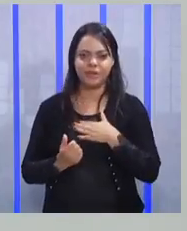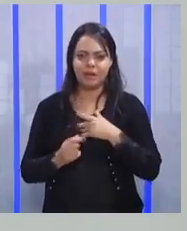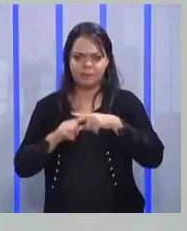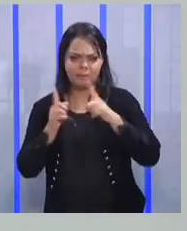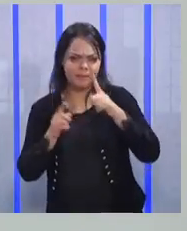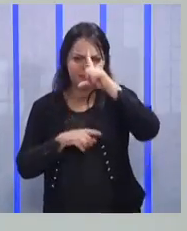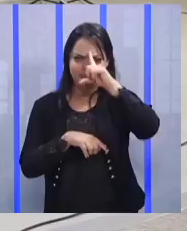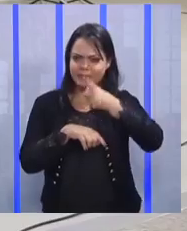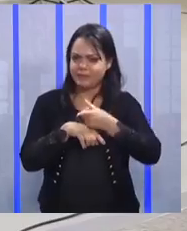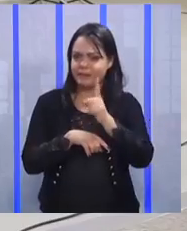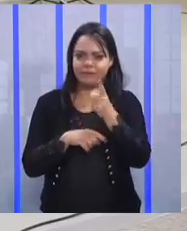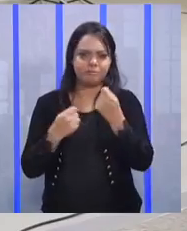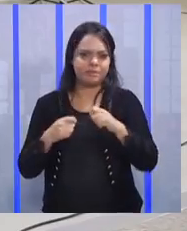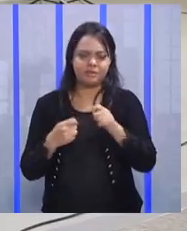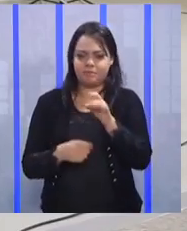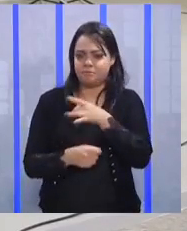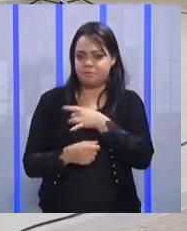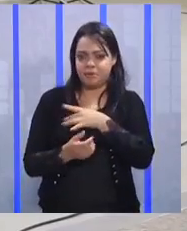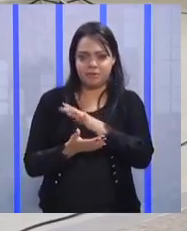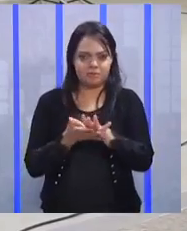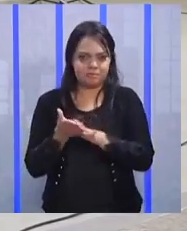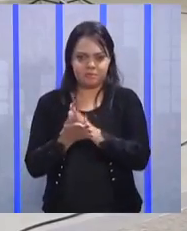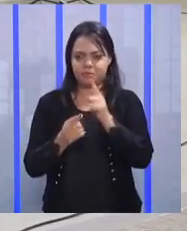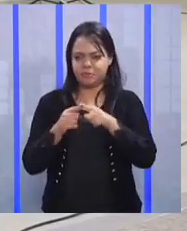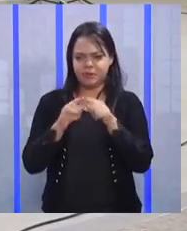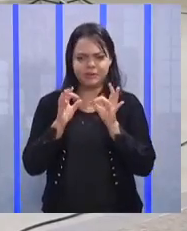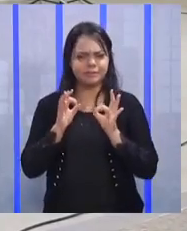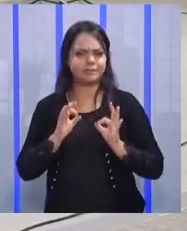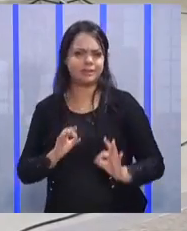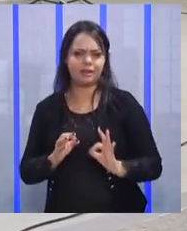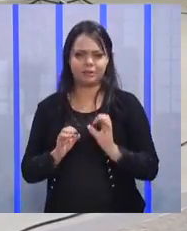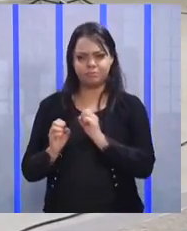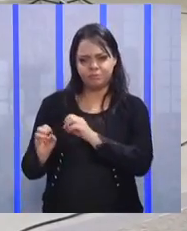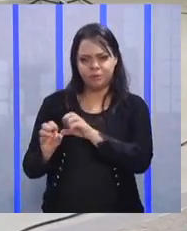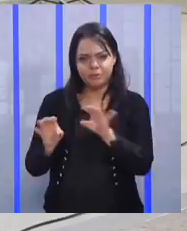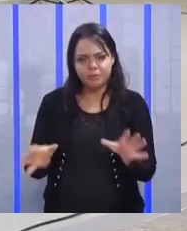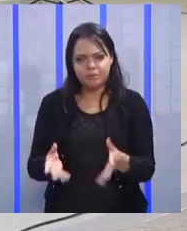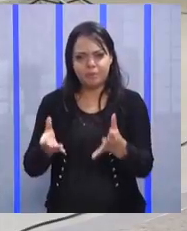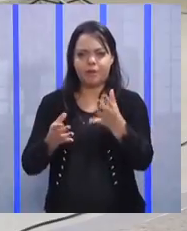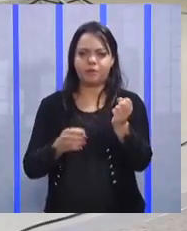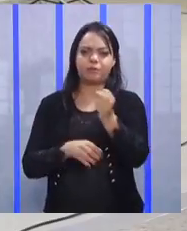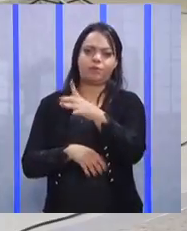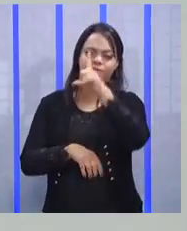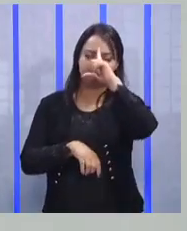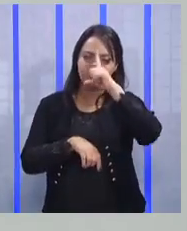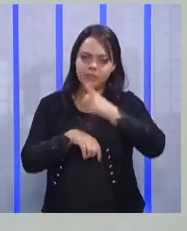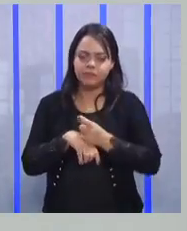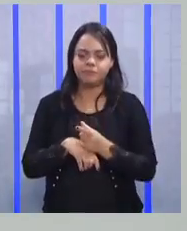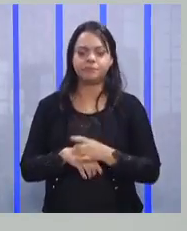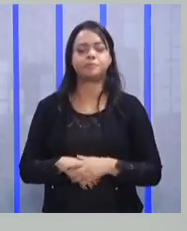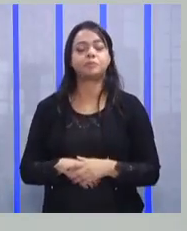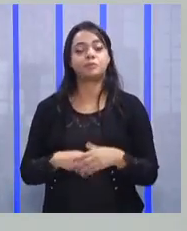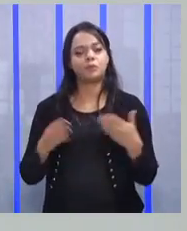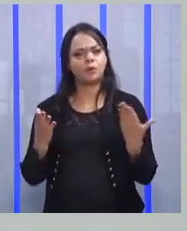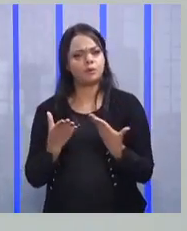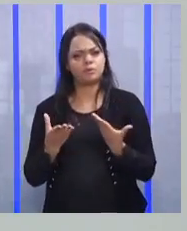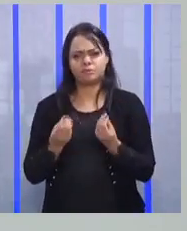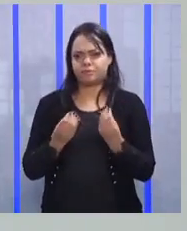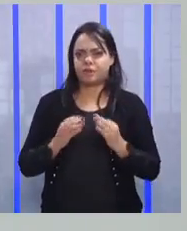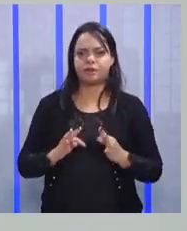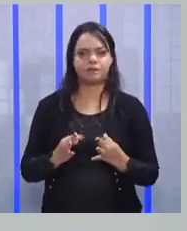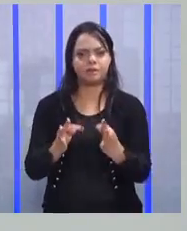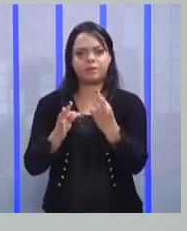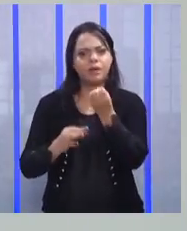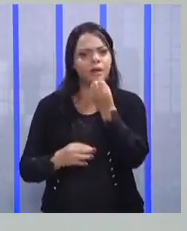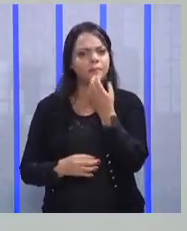aquele que forma líderes, né? O líder também, hoje, com a liderança remota, né? Com tanta tecnologia, tecnologia